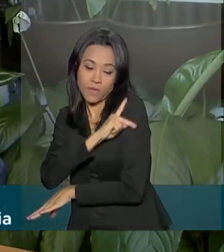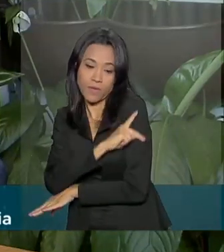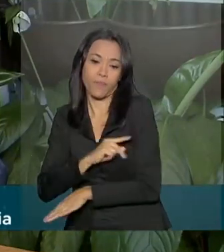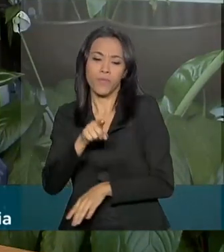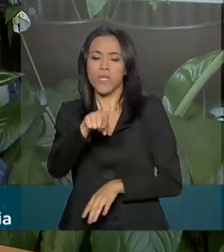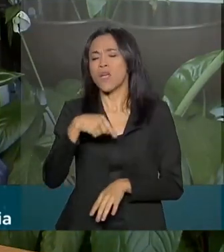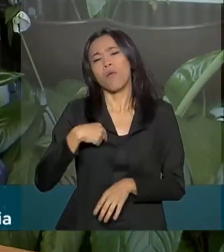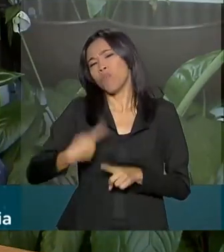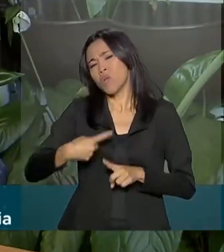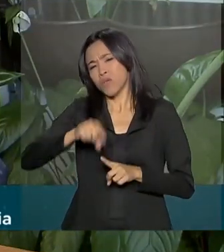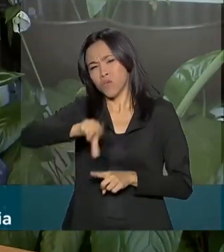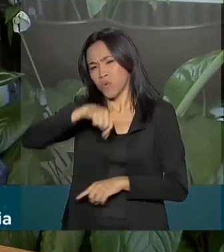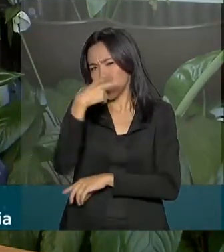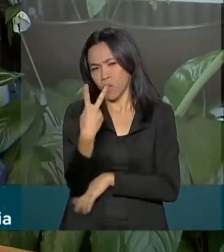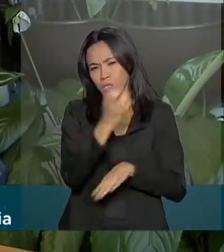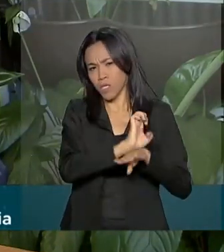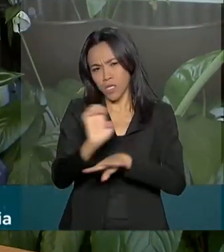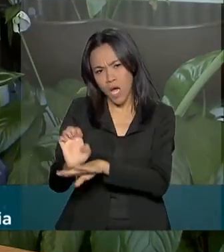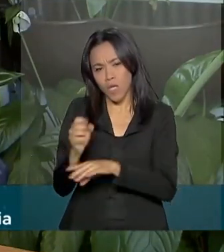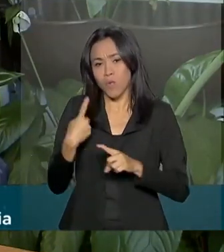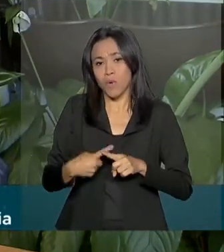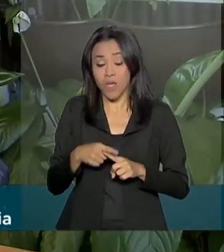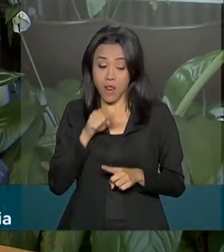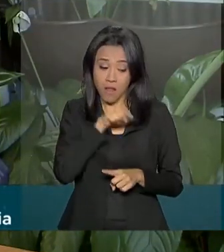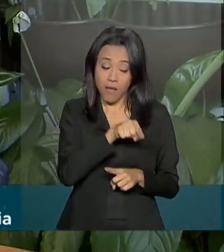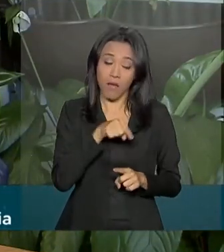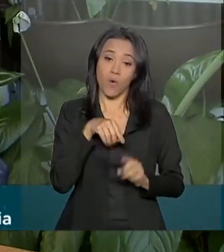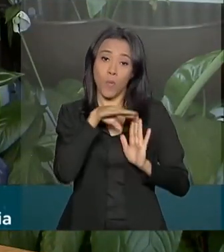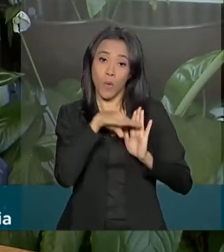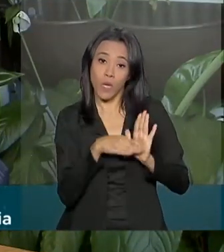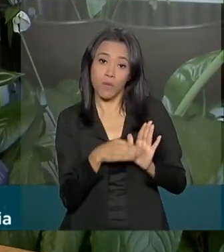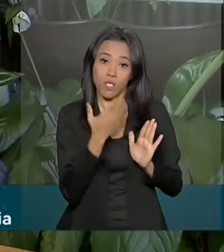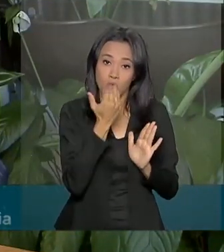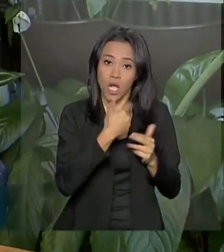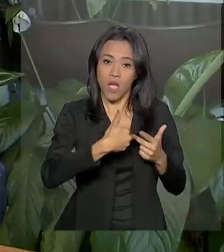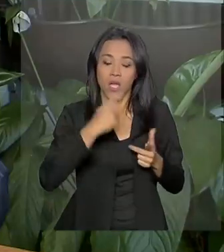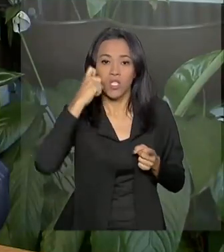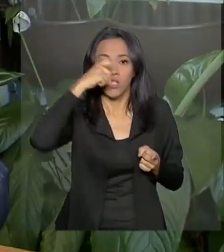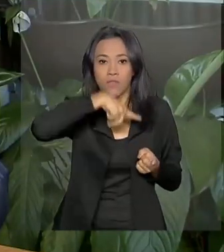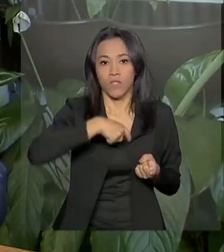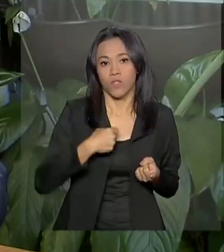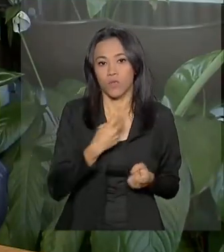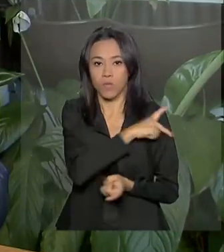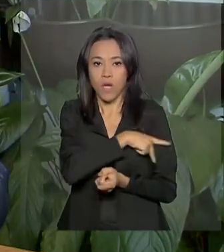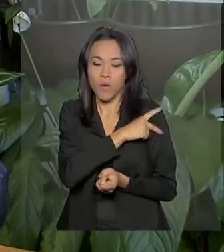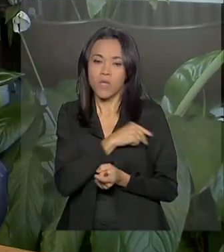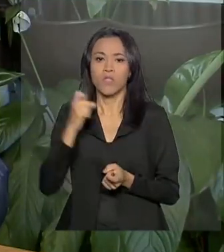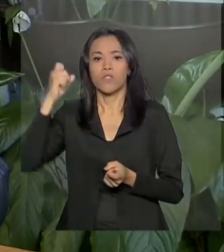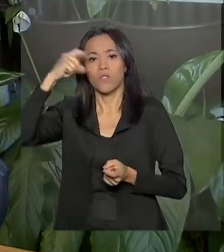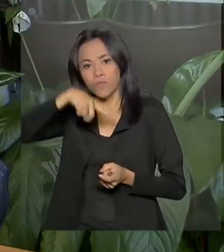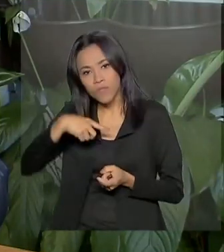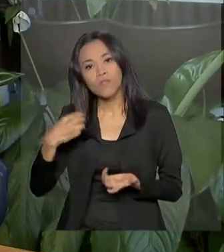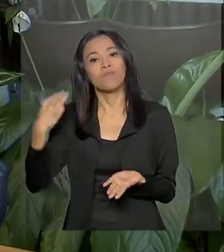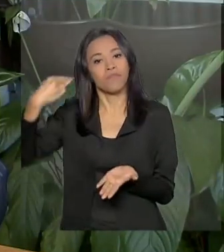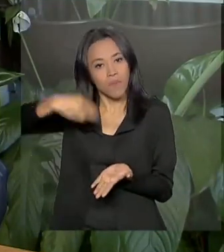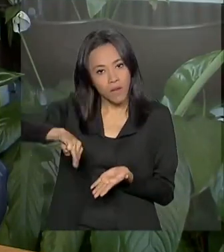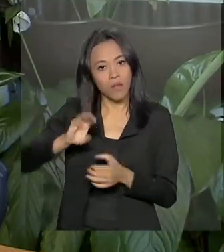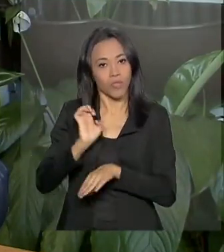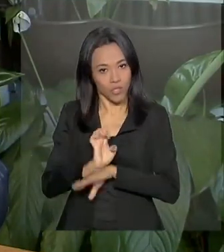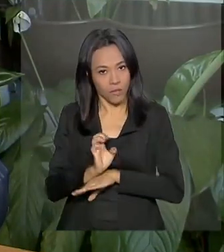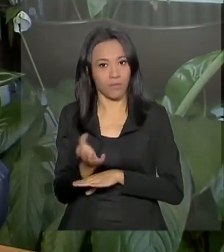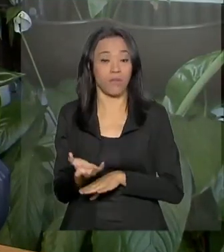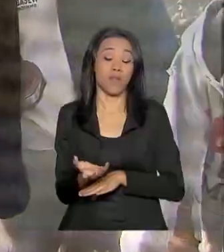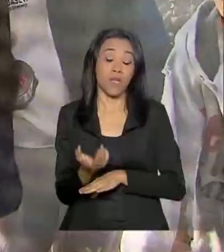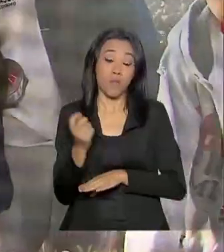estados porque o problema de segurança alimentar é muito difícil, tanto no Piauí quanto no Maranhão. Mas o objetivo é